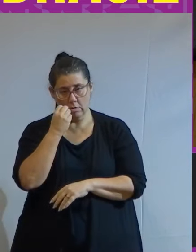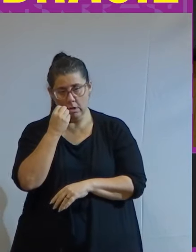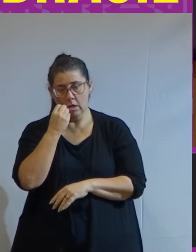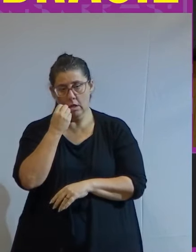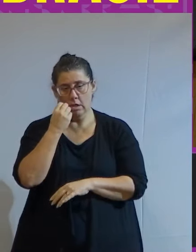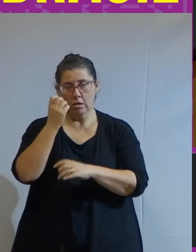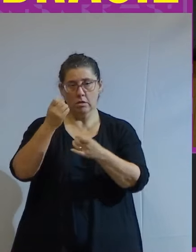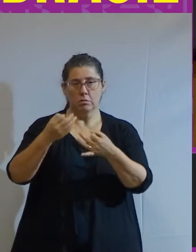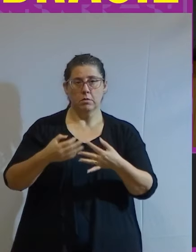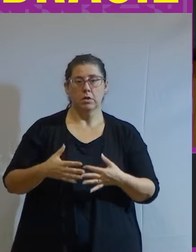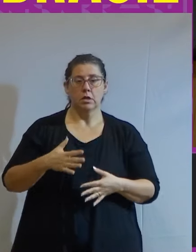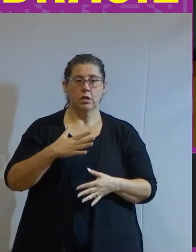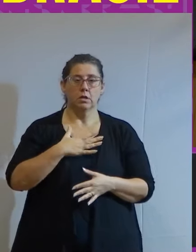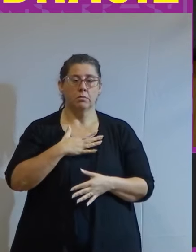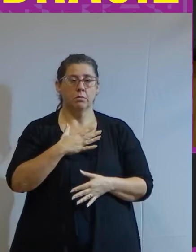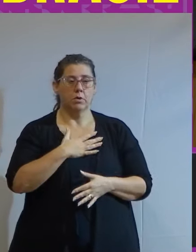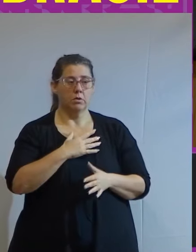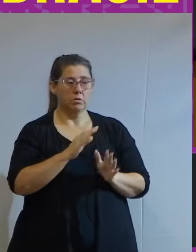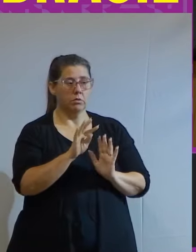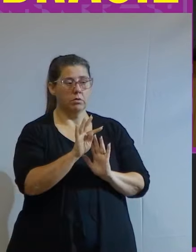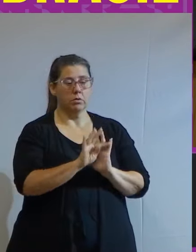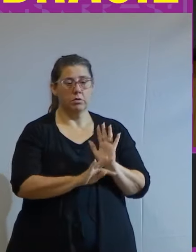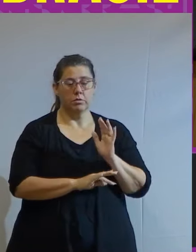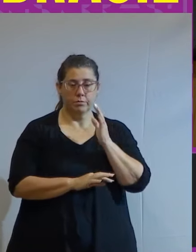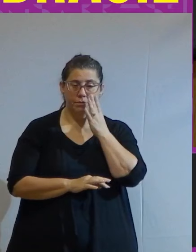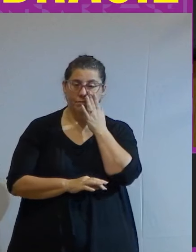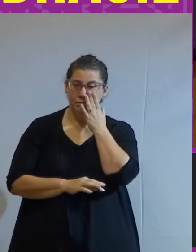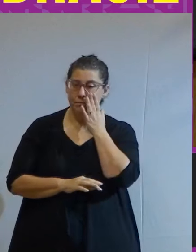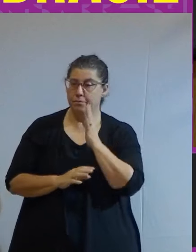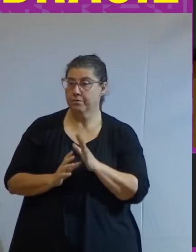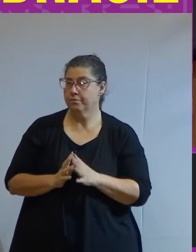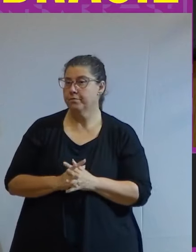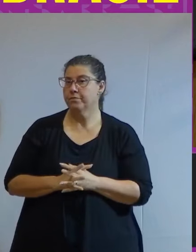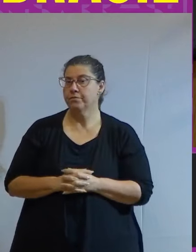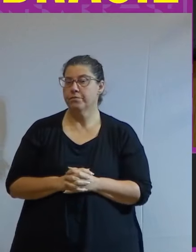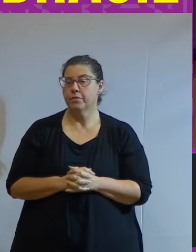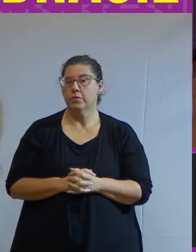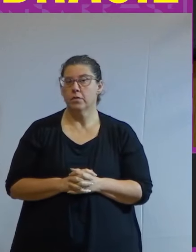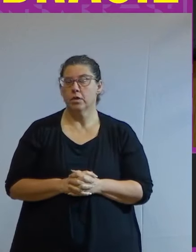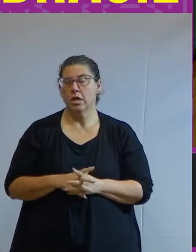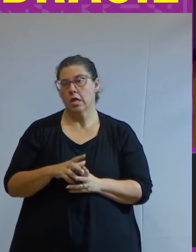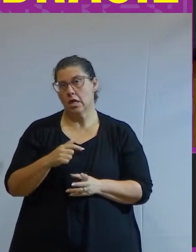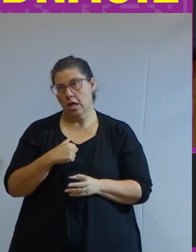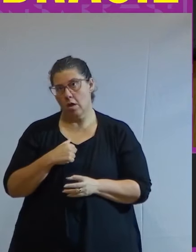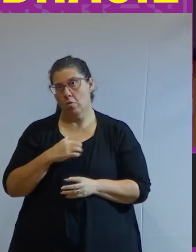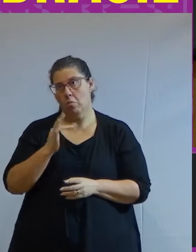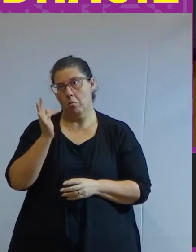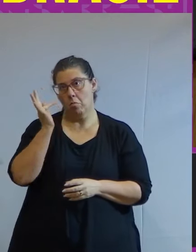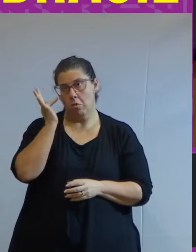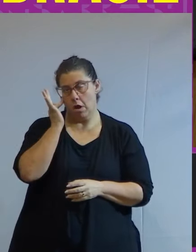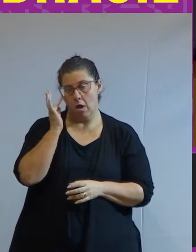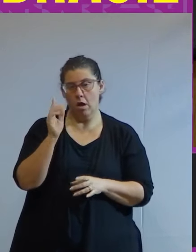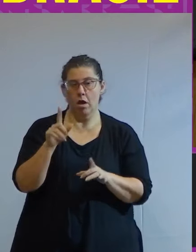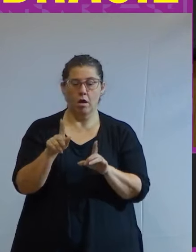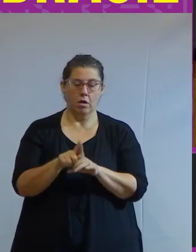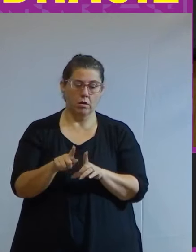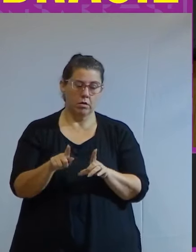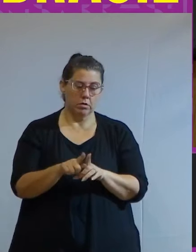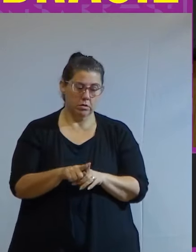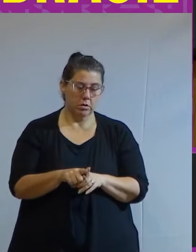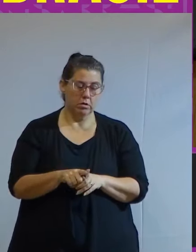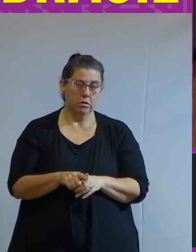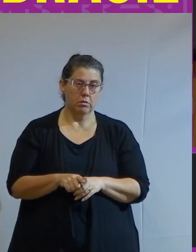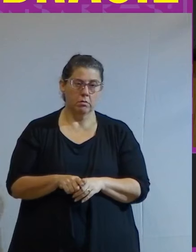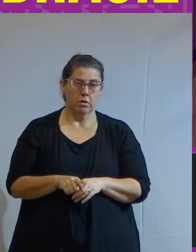falar aqui na minha intervenção e eu acho que essa também é uma situação